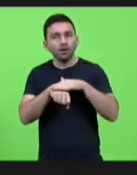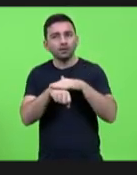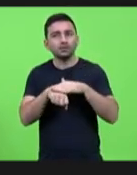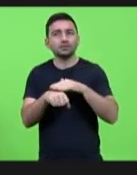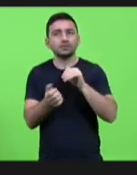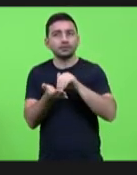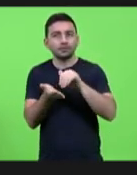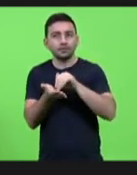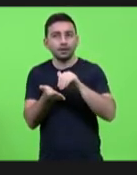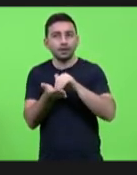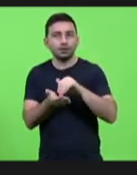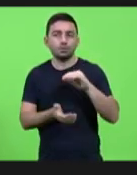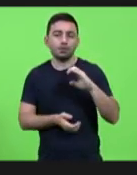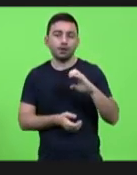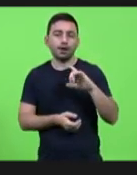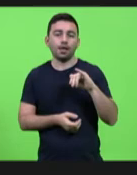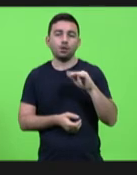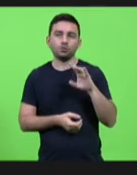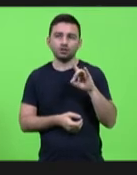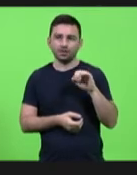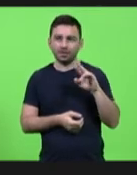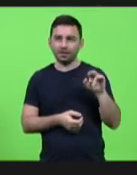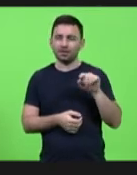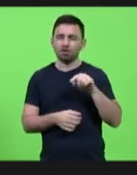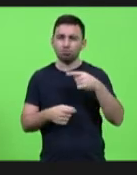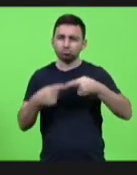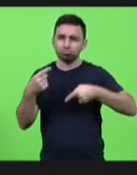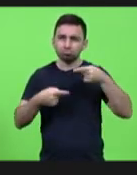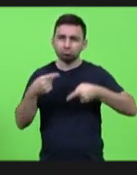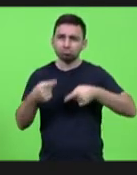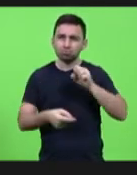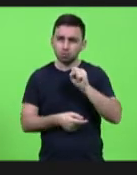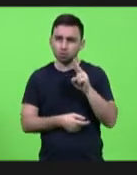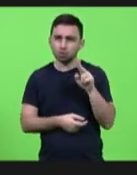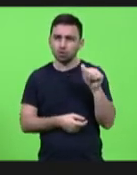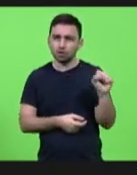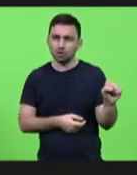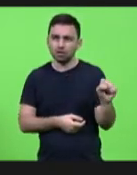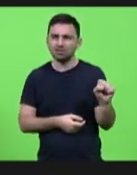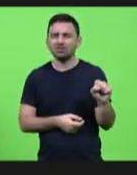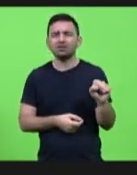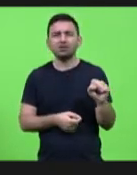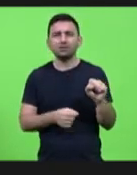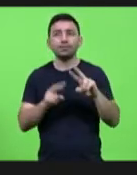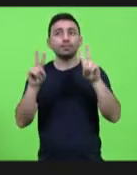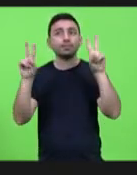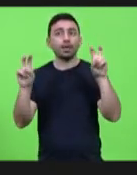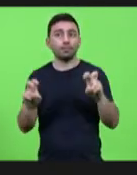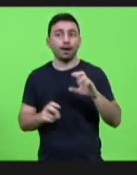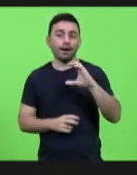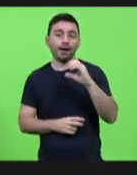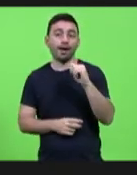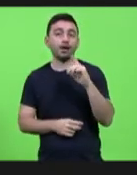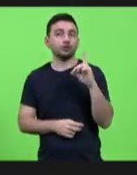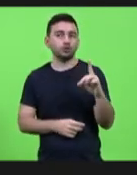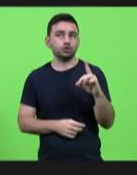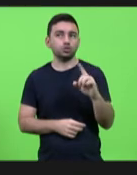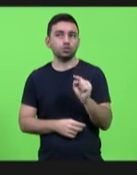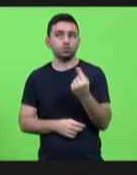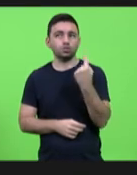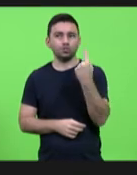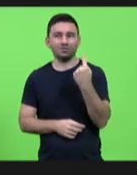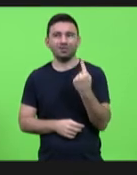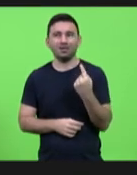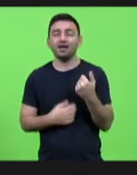Claudinei e no debate do SUAS, nós já por diversas vezes levantamos o tema do Cade Único, o quanto